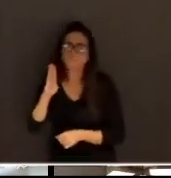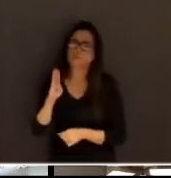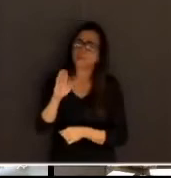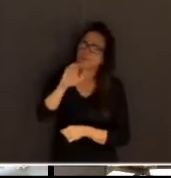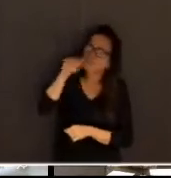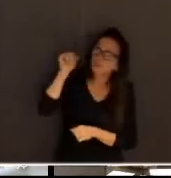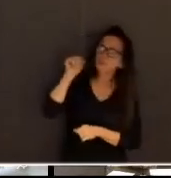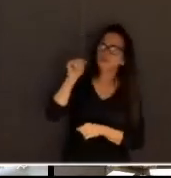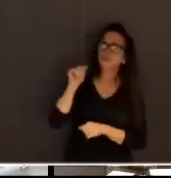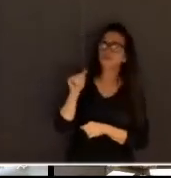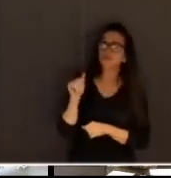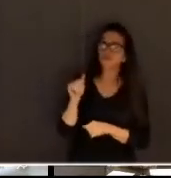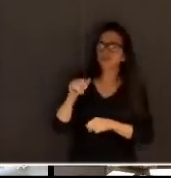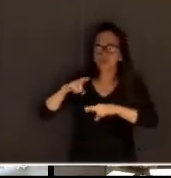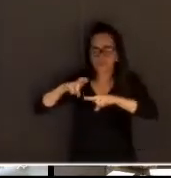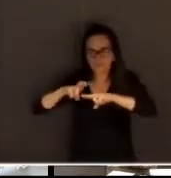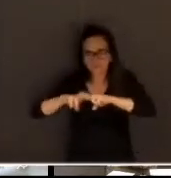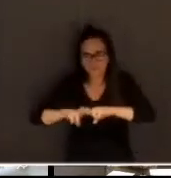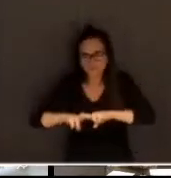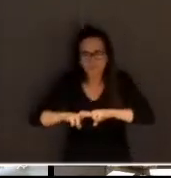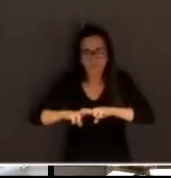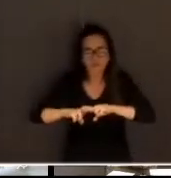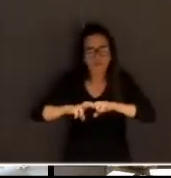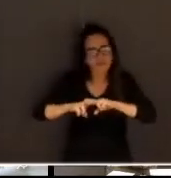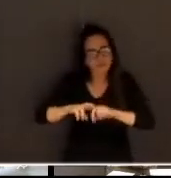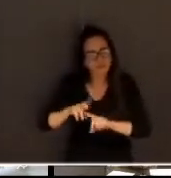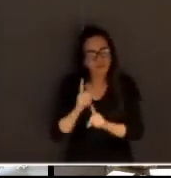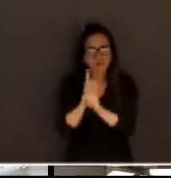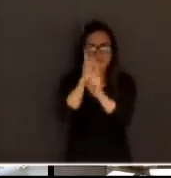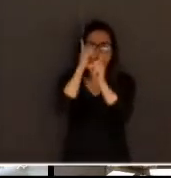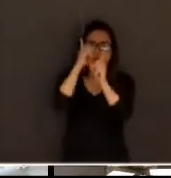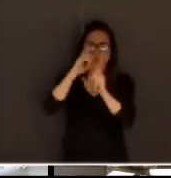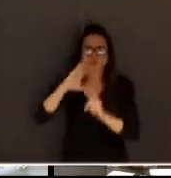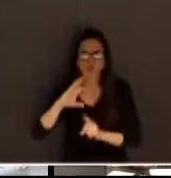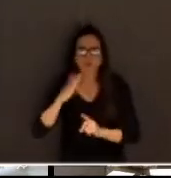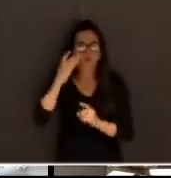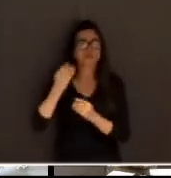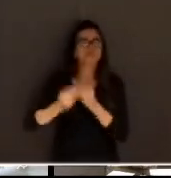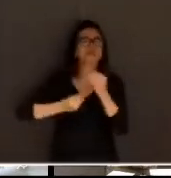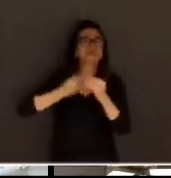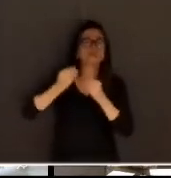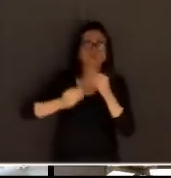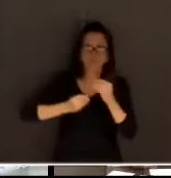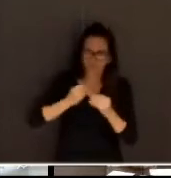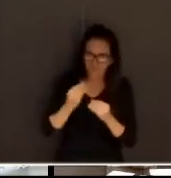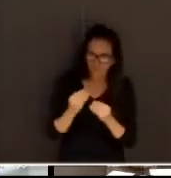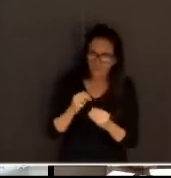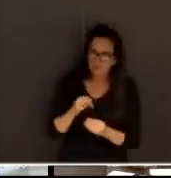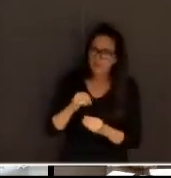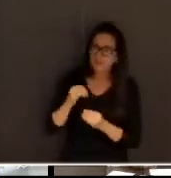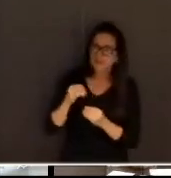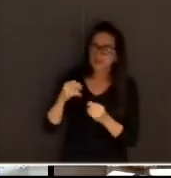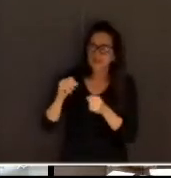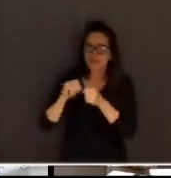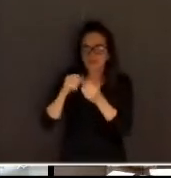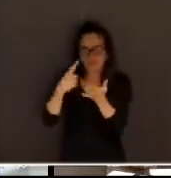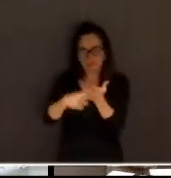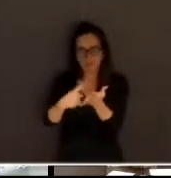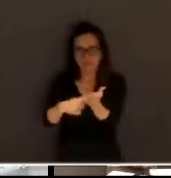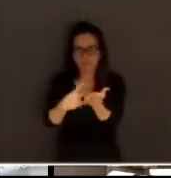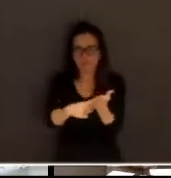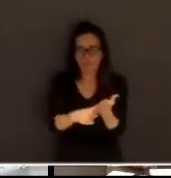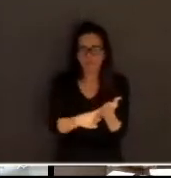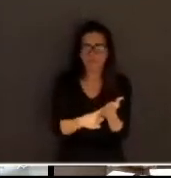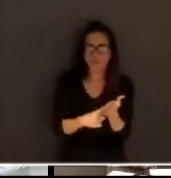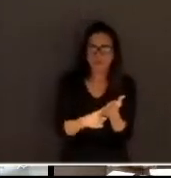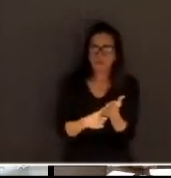Então, sentar numa mesa, achar uma solução, fechar um acordo. Bem, se fechamos um acordo, você acha que convir comigo, fica